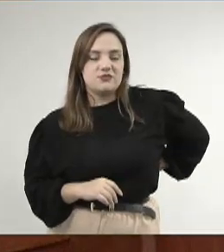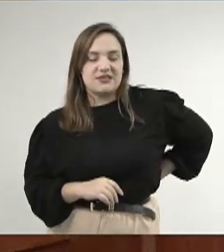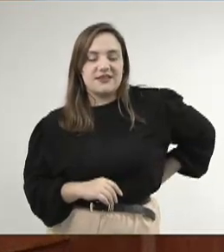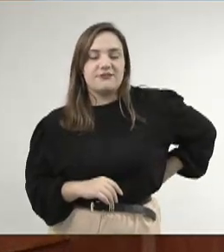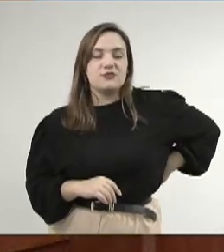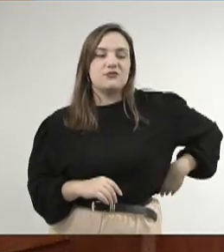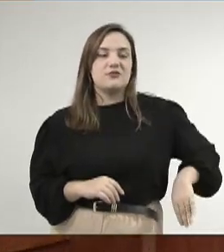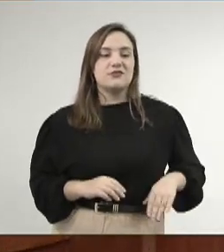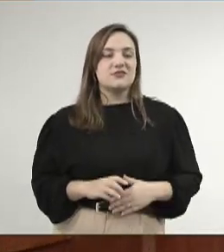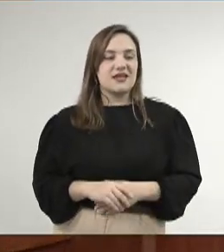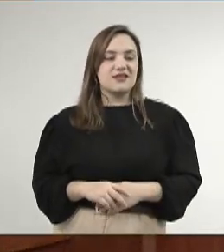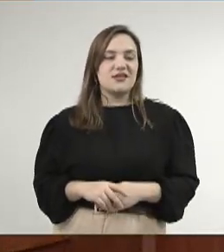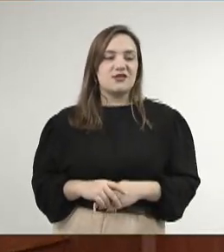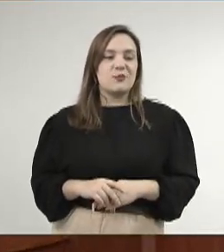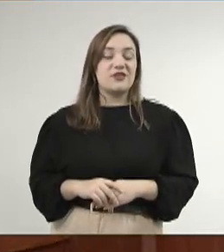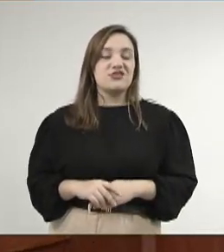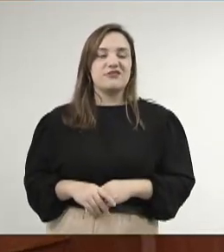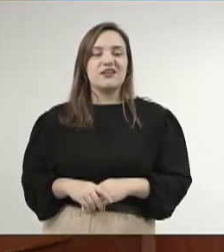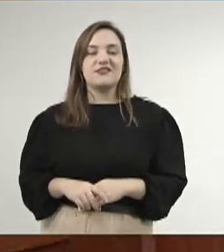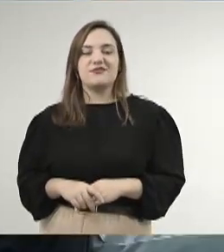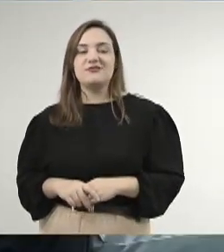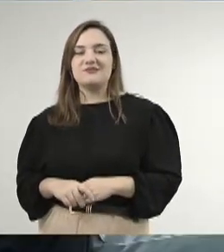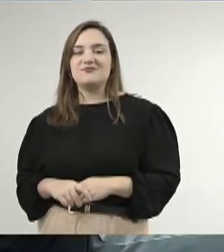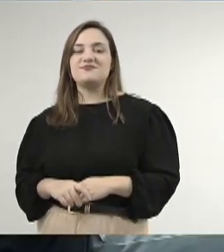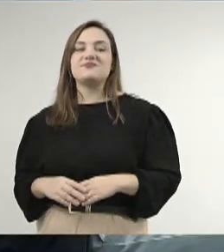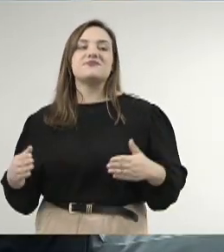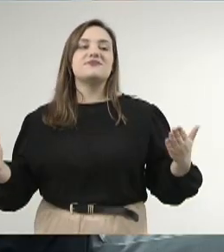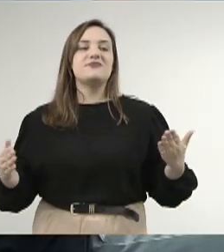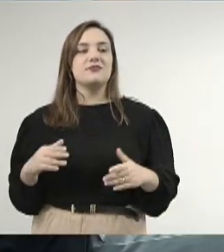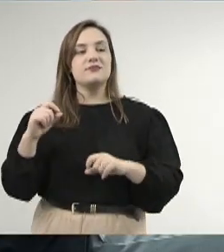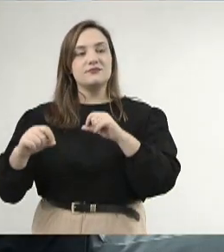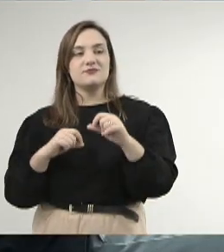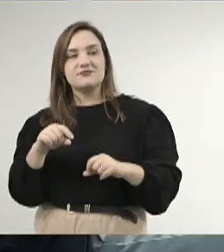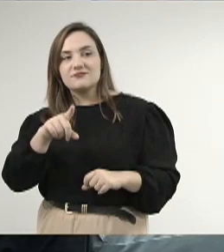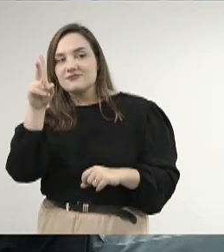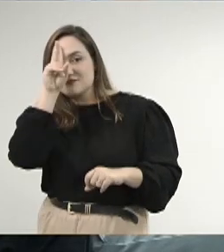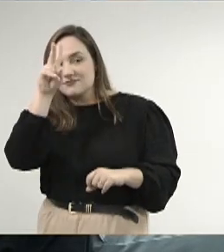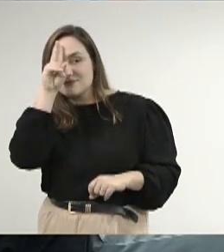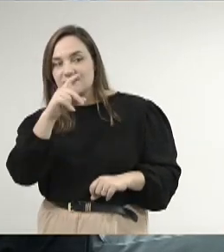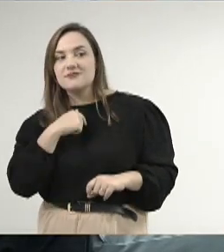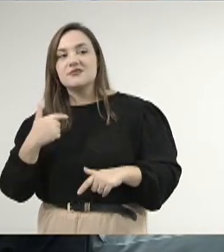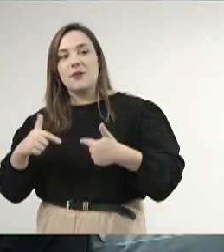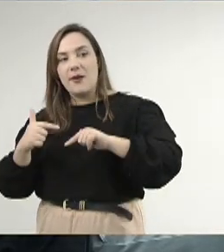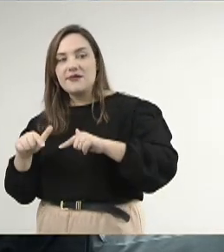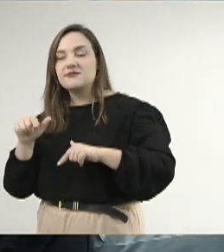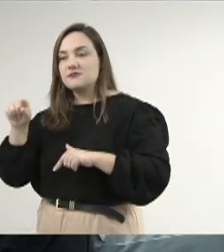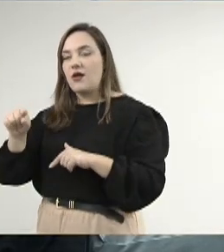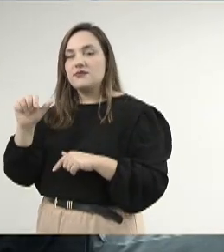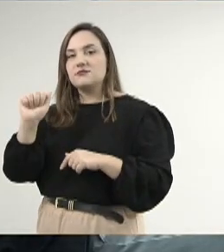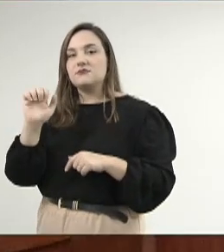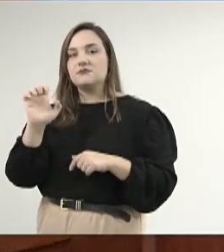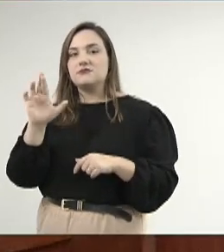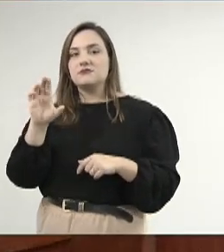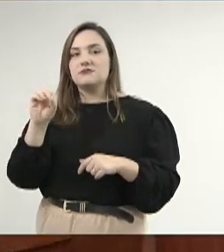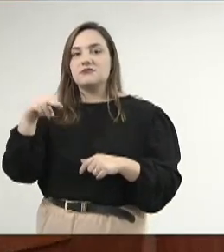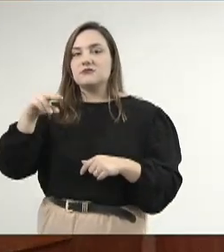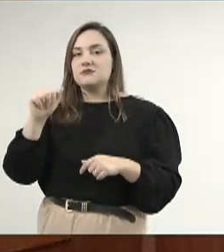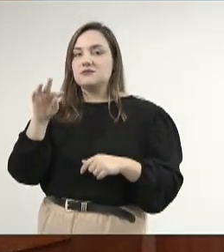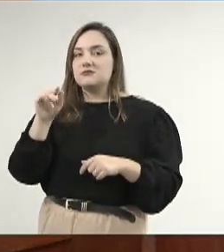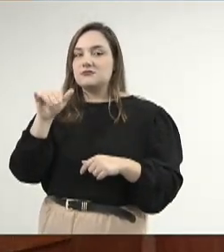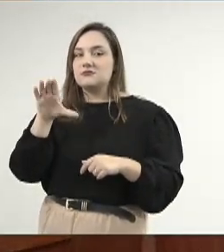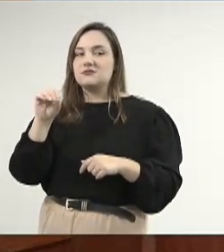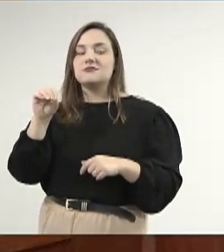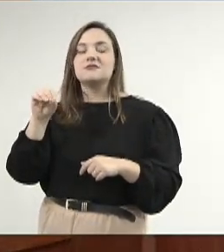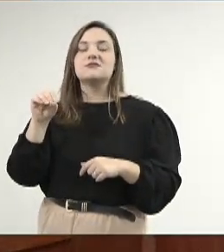decano, que eu tive o privilégio de conhecê-lo quando servia a aeronáutica em 84, é o nosso querido doutor